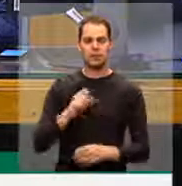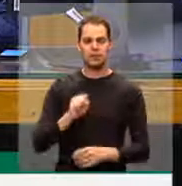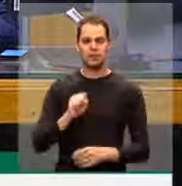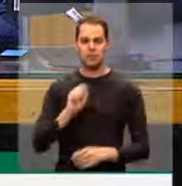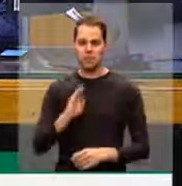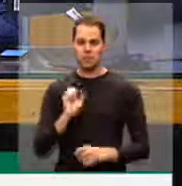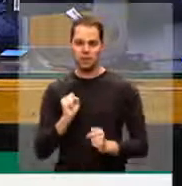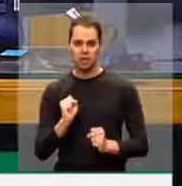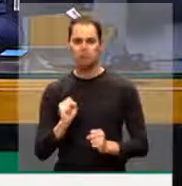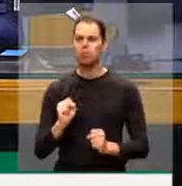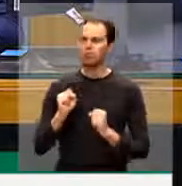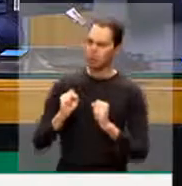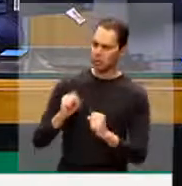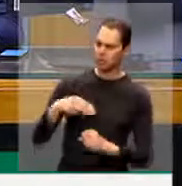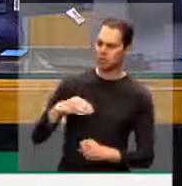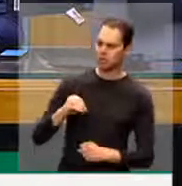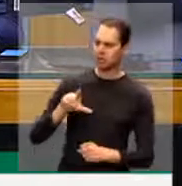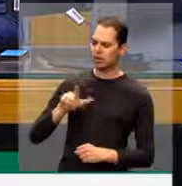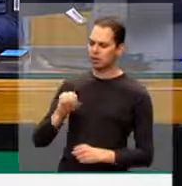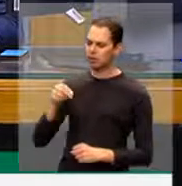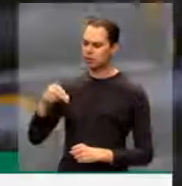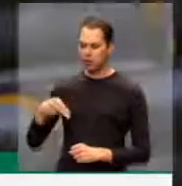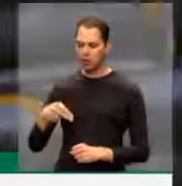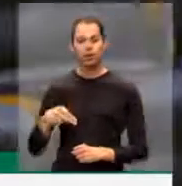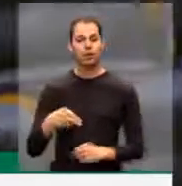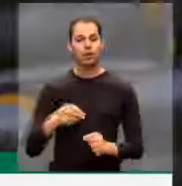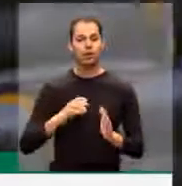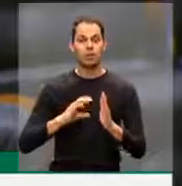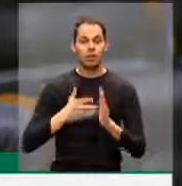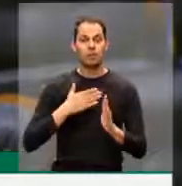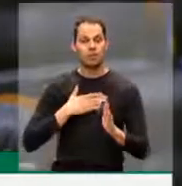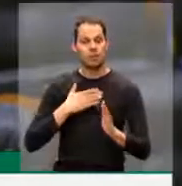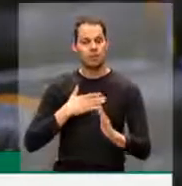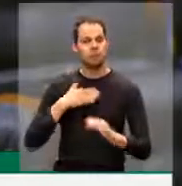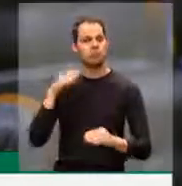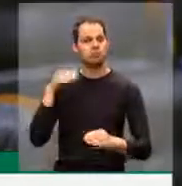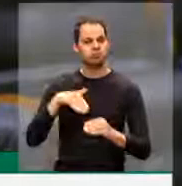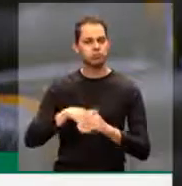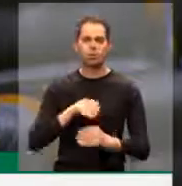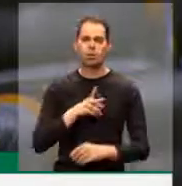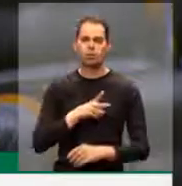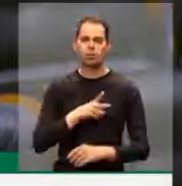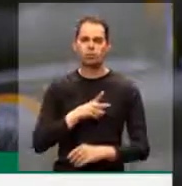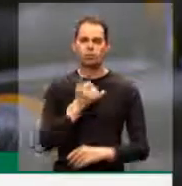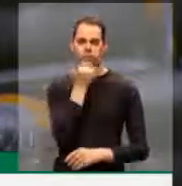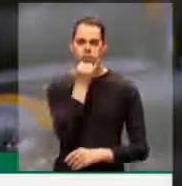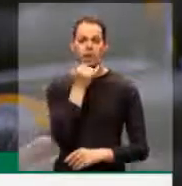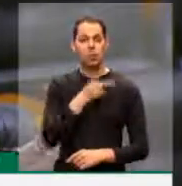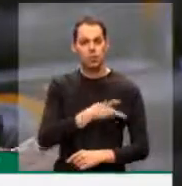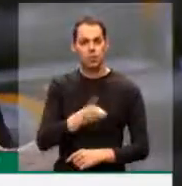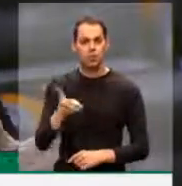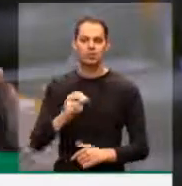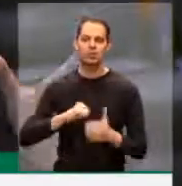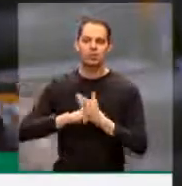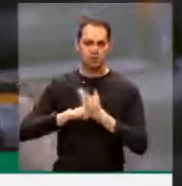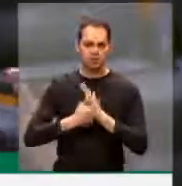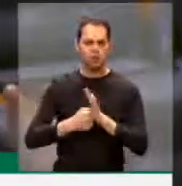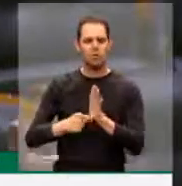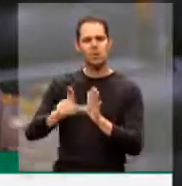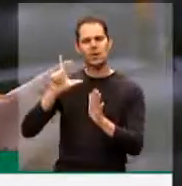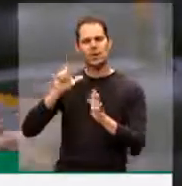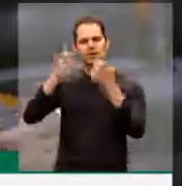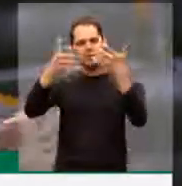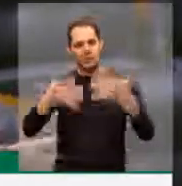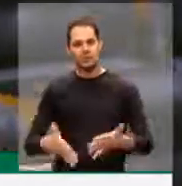Muito obrigado, presidente. O PSB vai se manter em obstrução pela razão que nós já anunciamos. Nós queremos